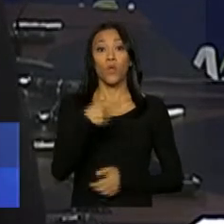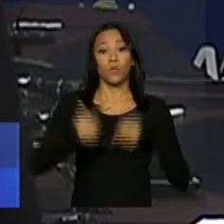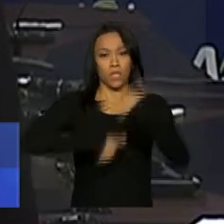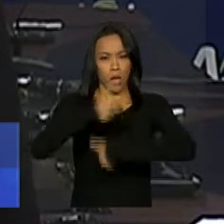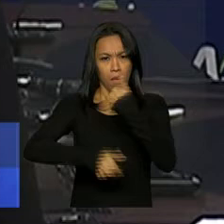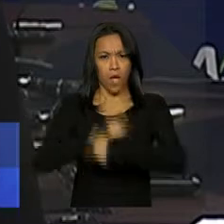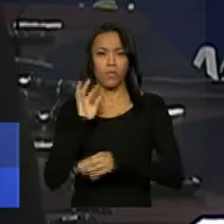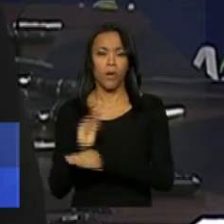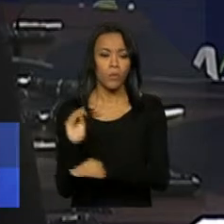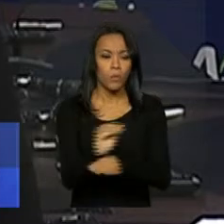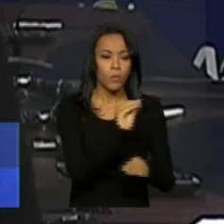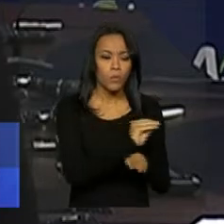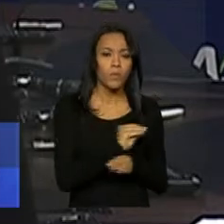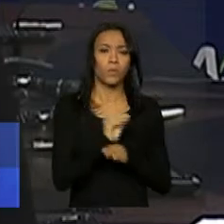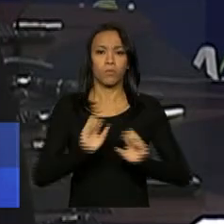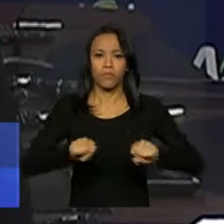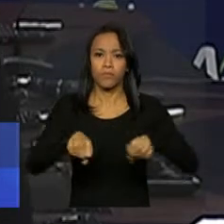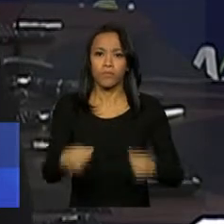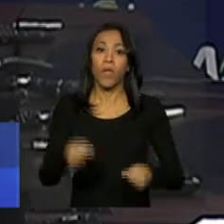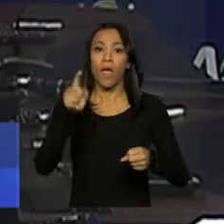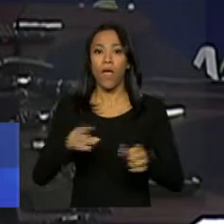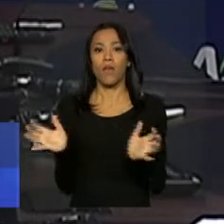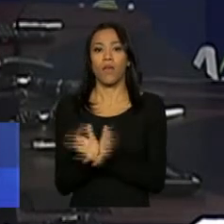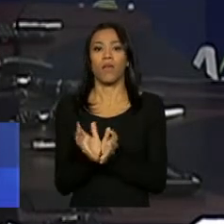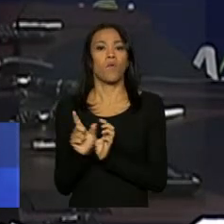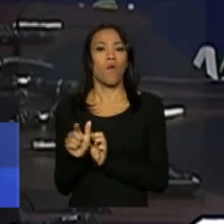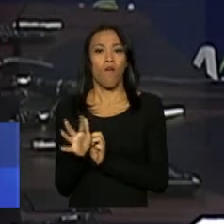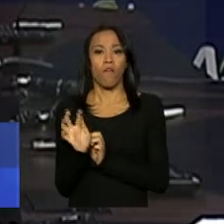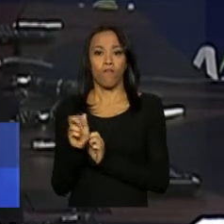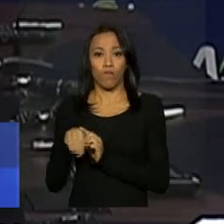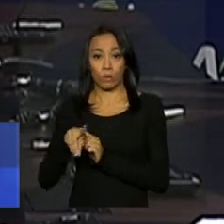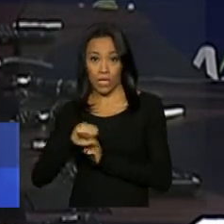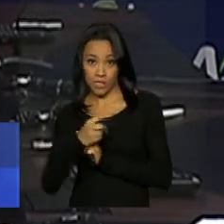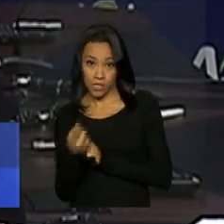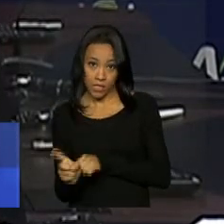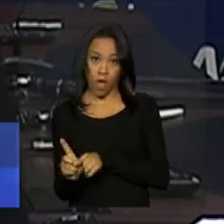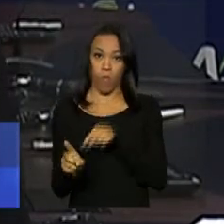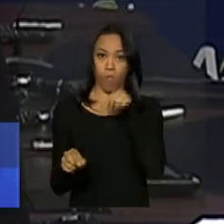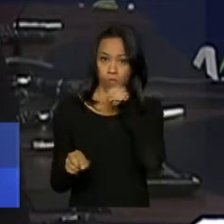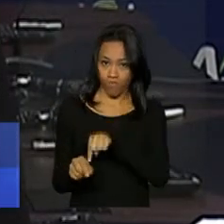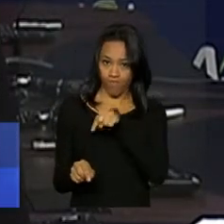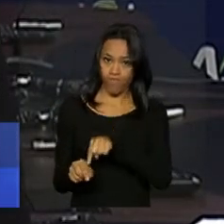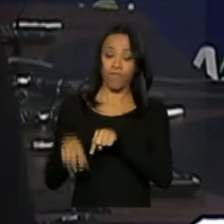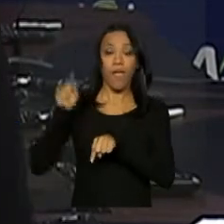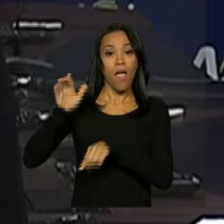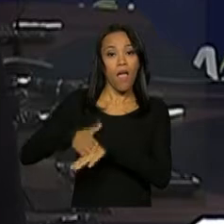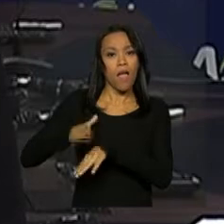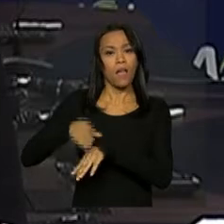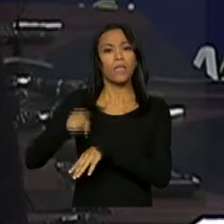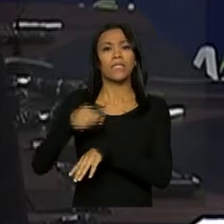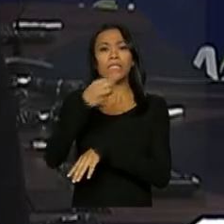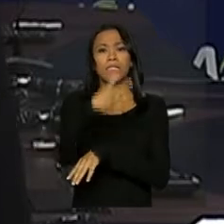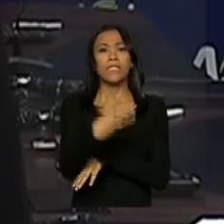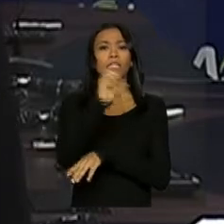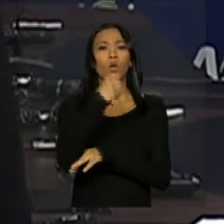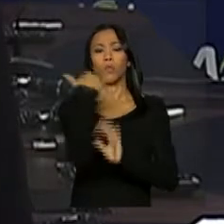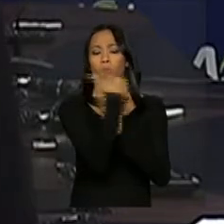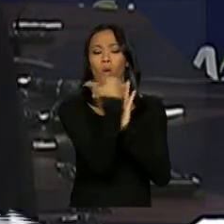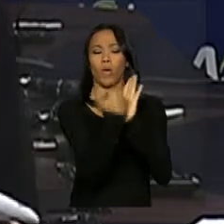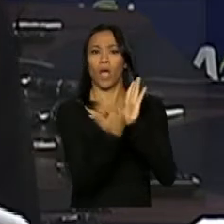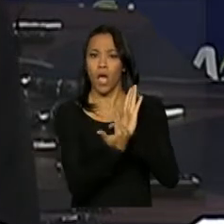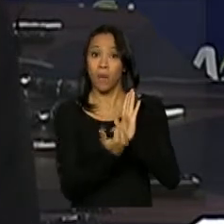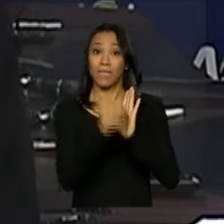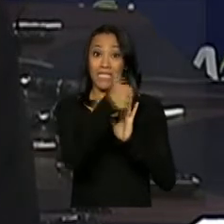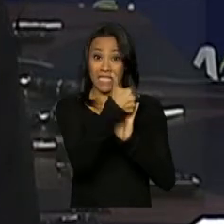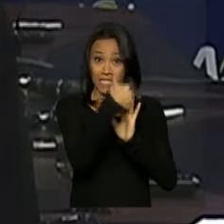implantadas por uma fundação que deve ser financiada pelas mineradoras. Devem ser desenvolvidos 38 programas, dos quais